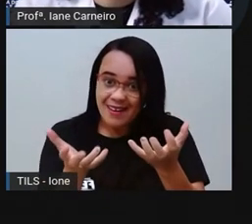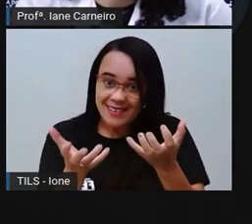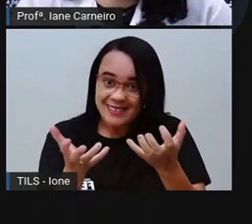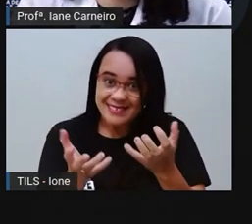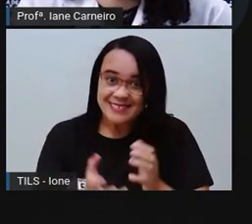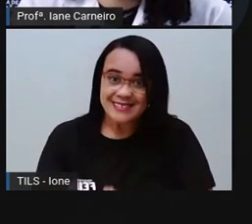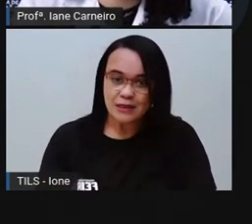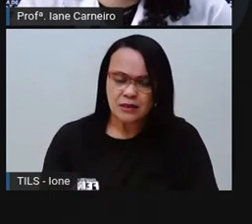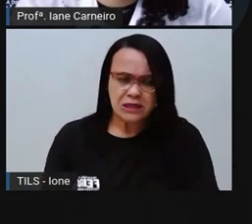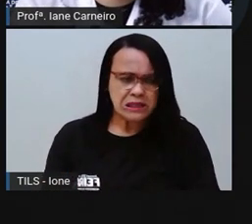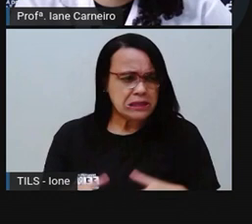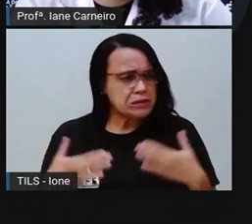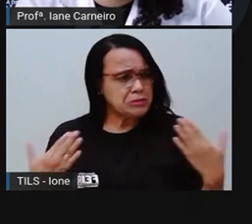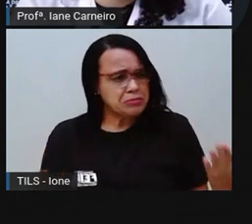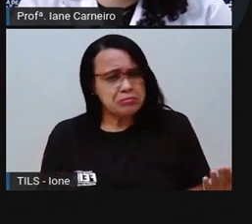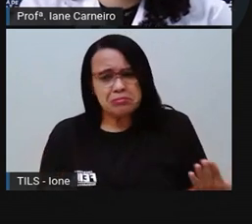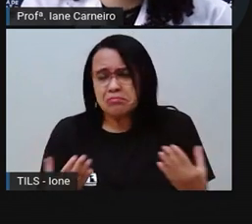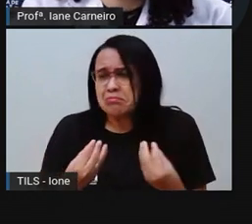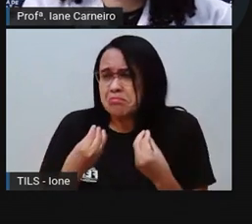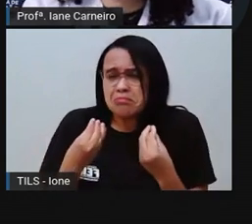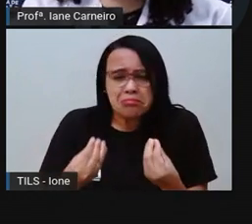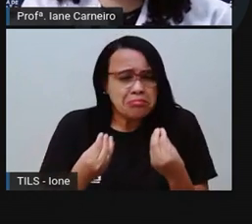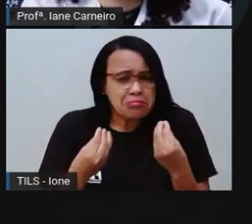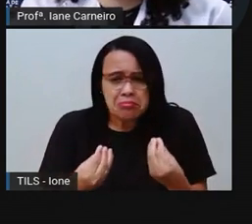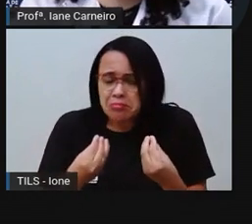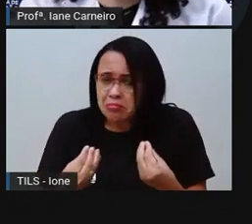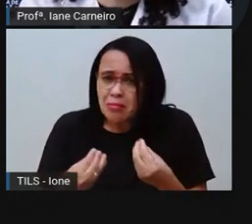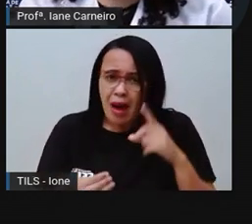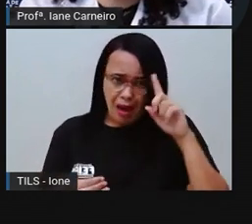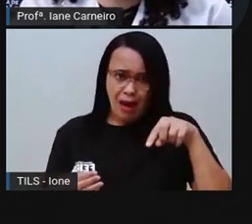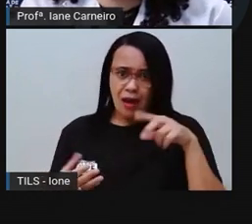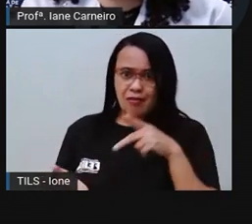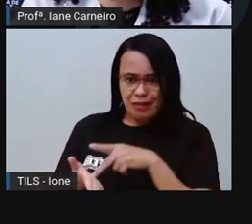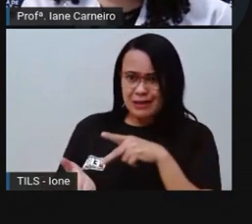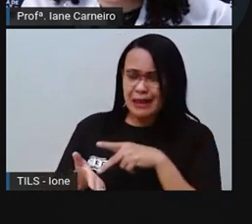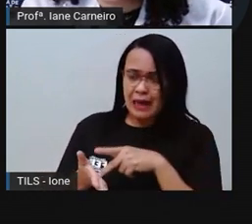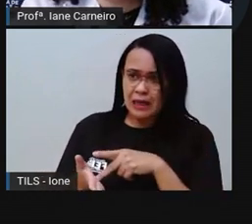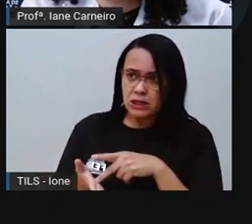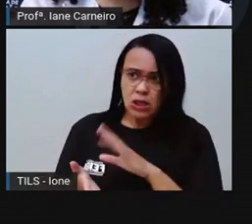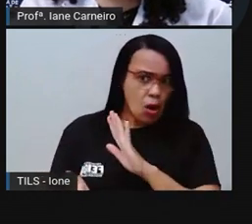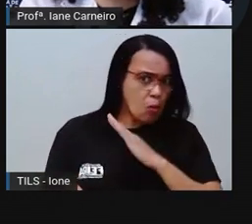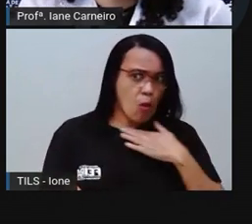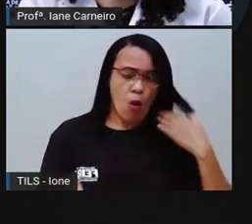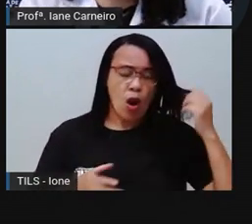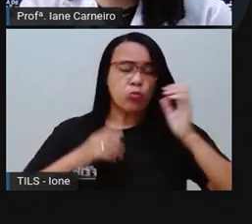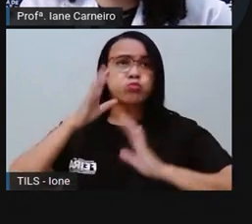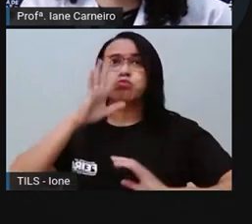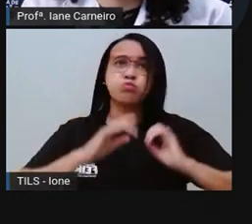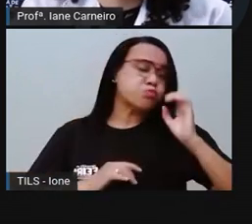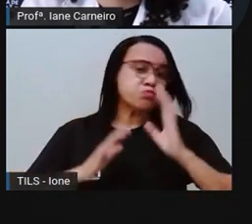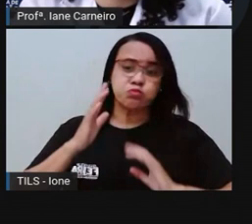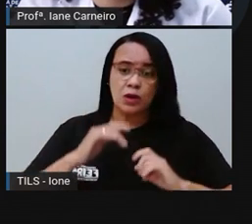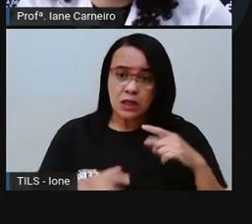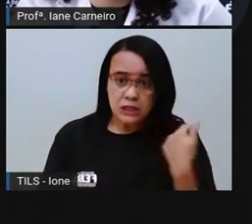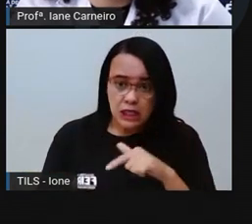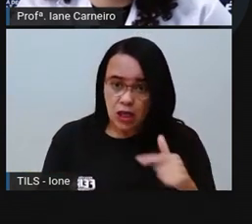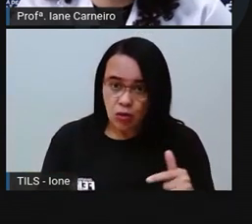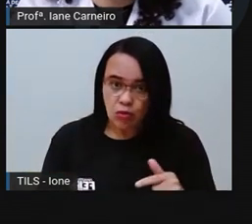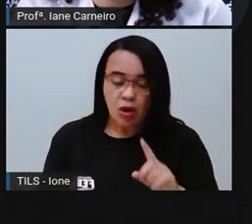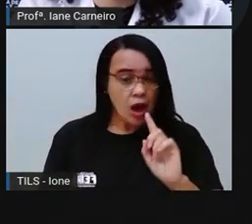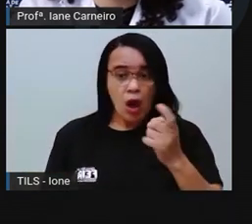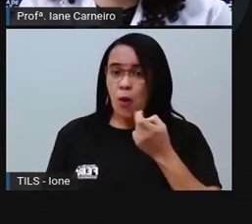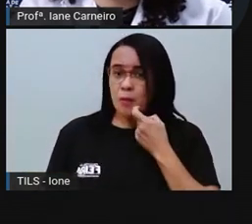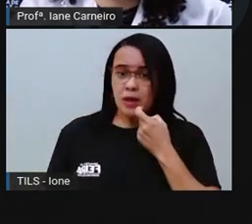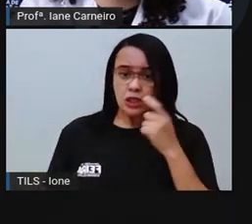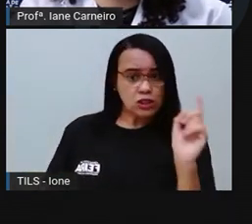Mas como, seu peixinho, será possível? Não vou morrer afogada? Não, disse o peixinho.